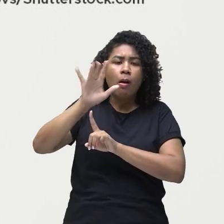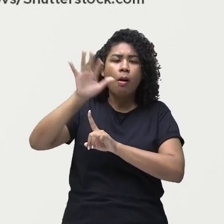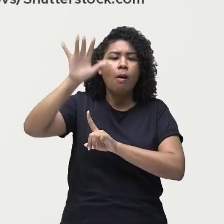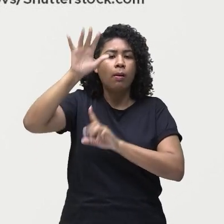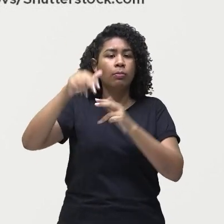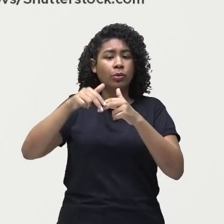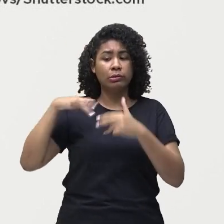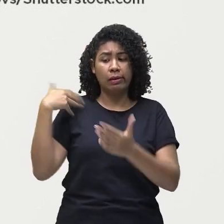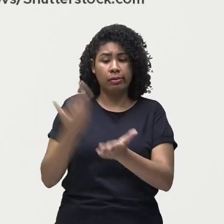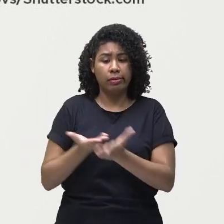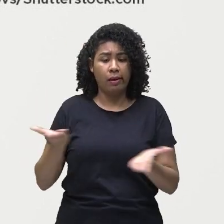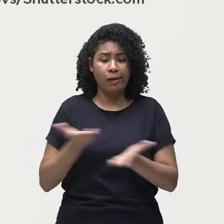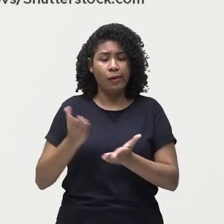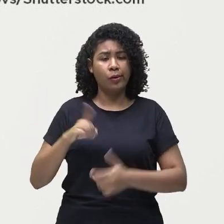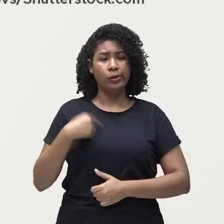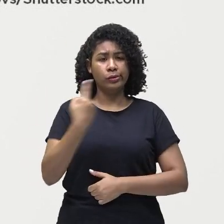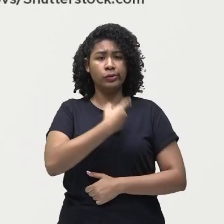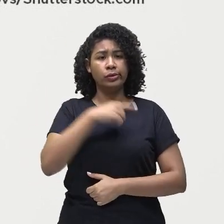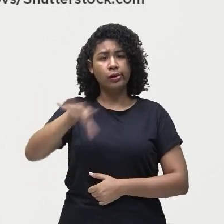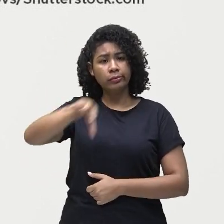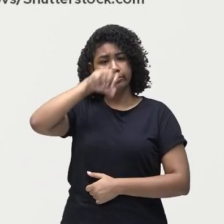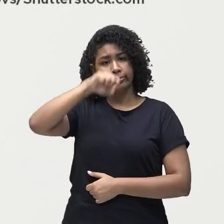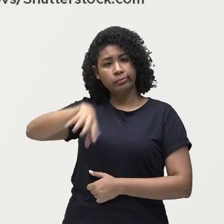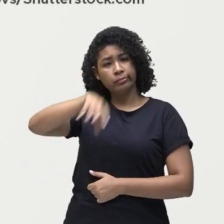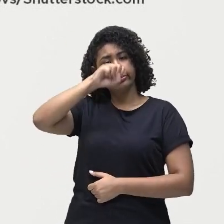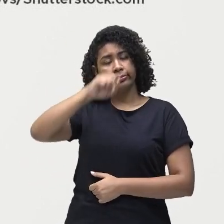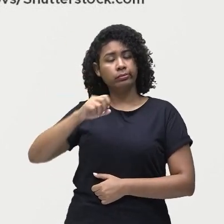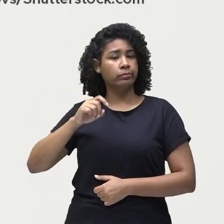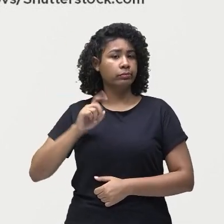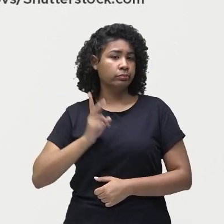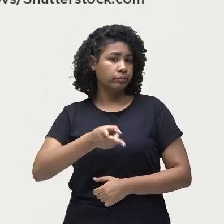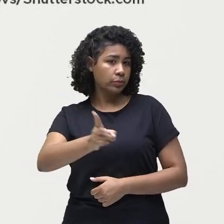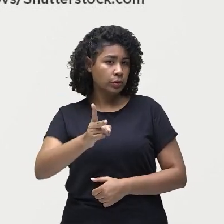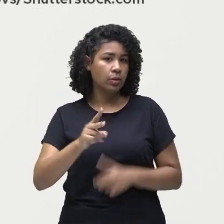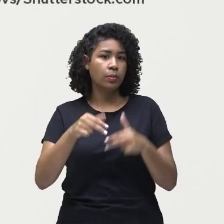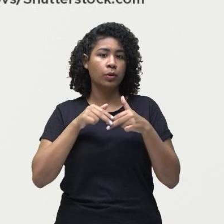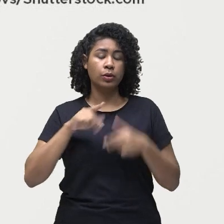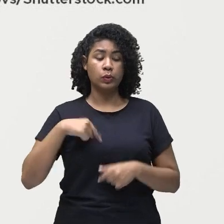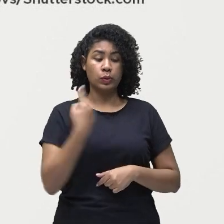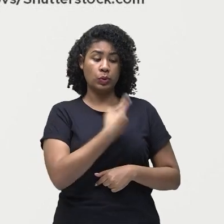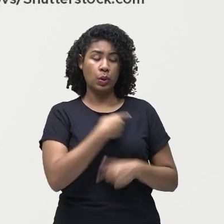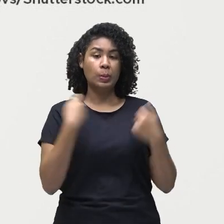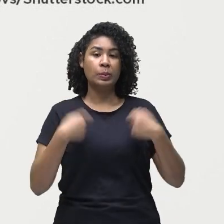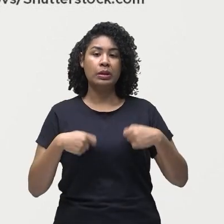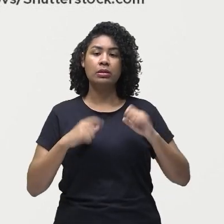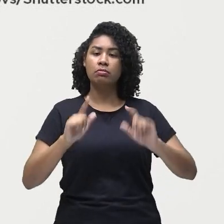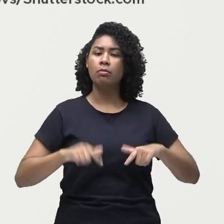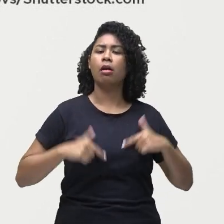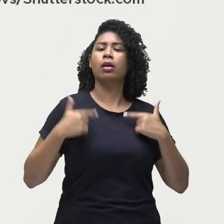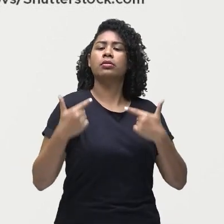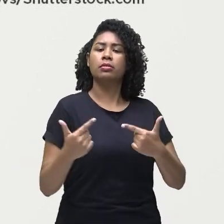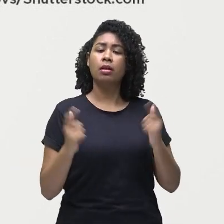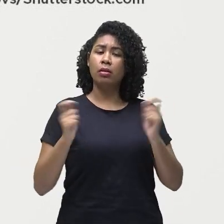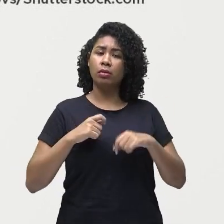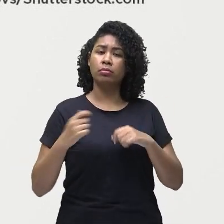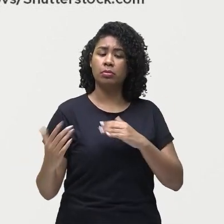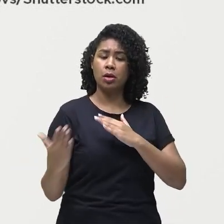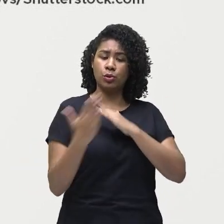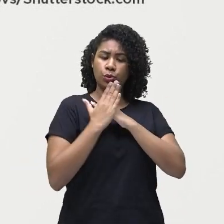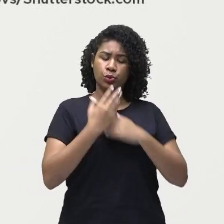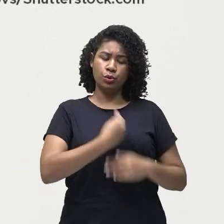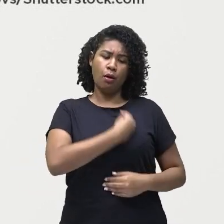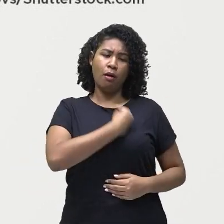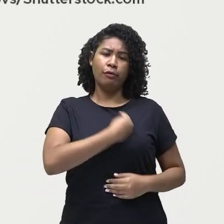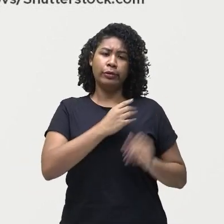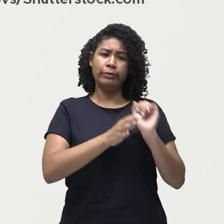que tenhamos algumas atitudes que possam nos ajudar a sobreviver nesse planeta. Por quê?